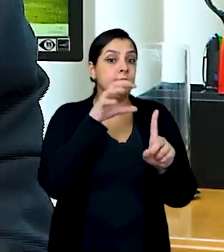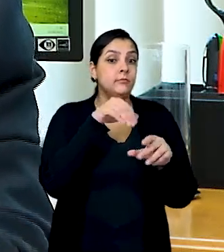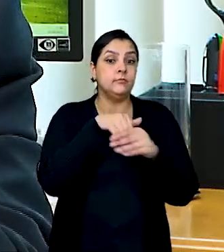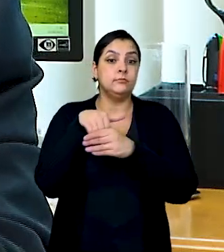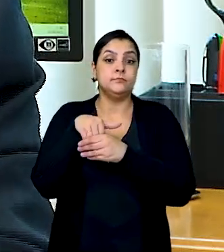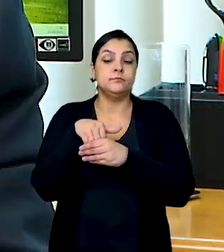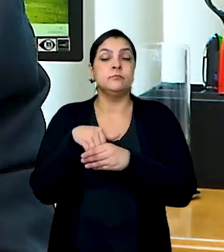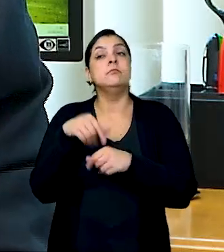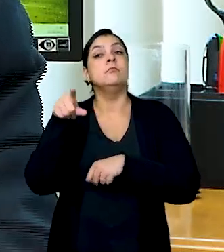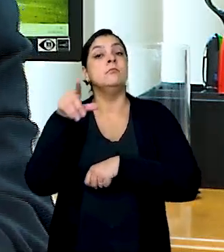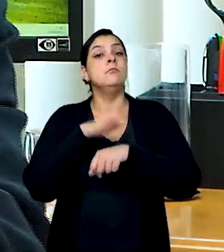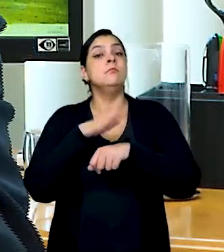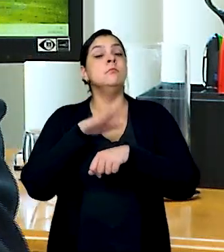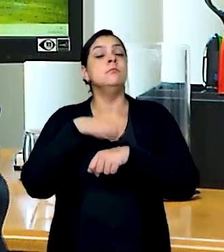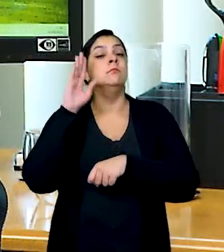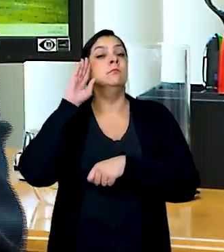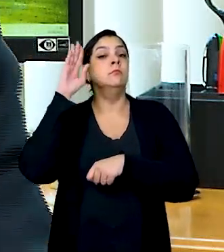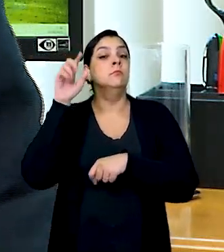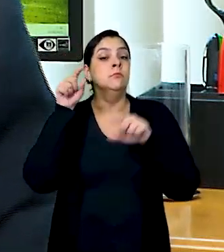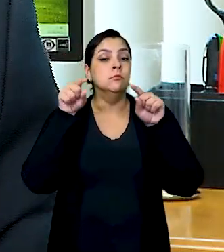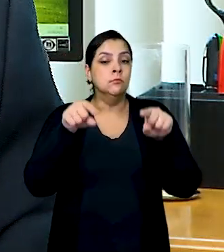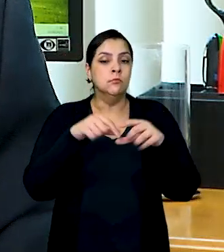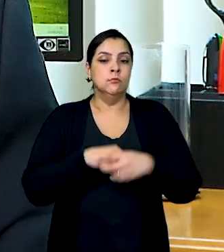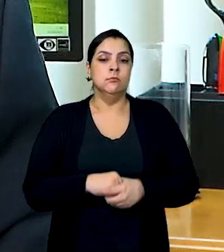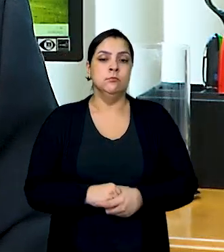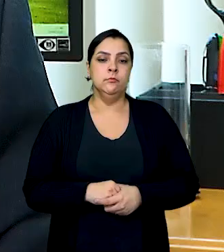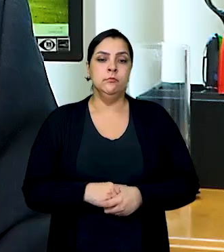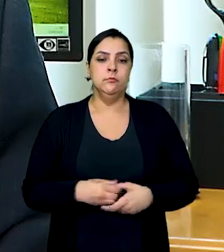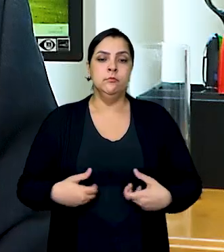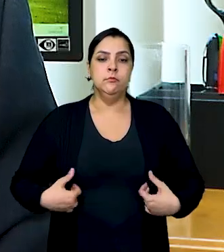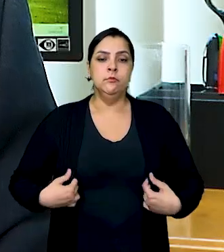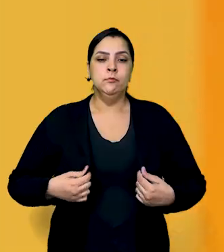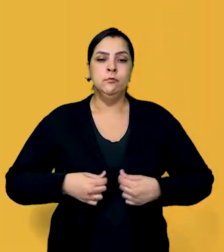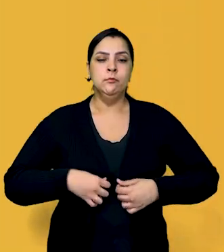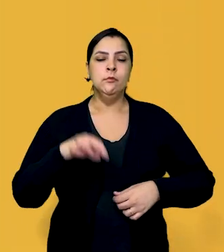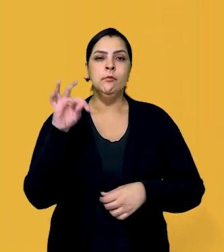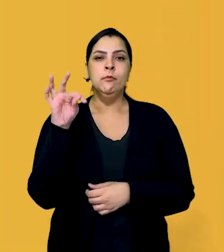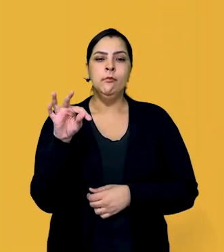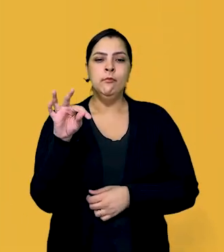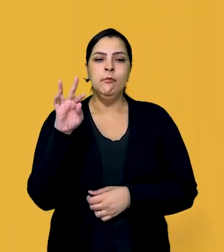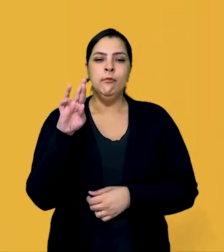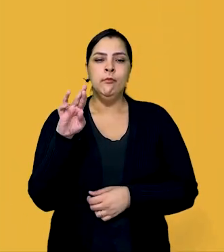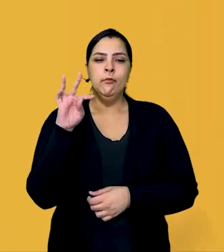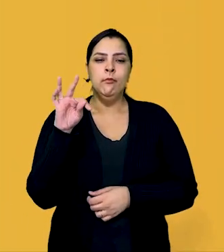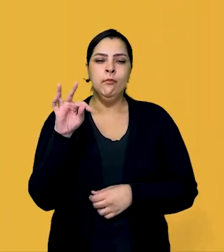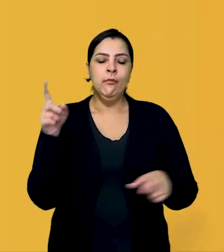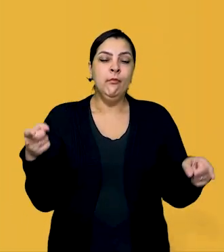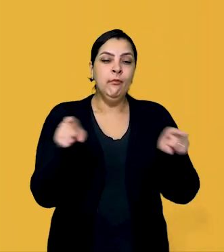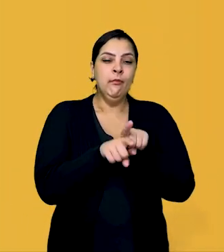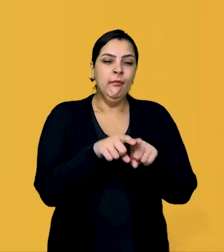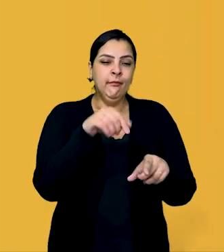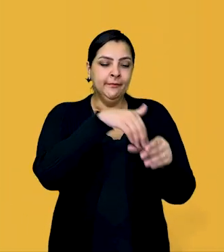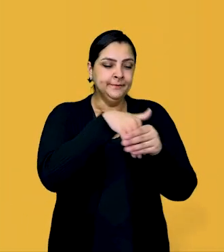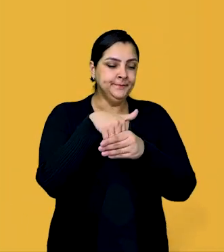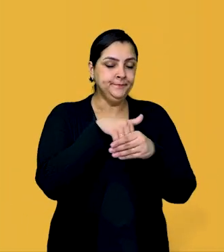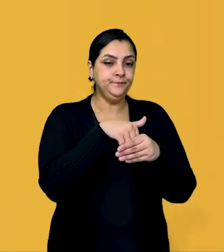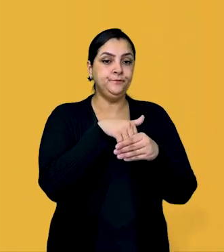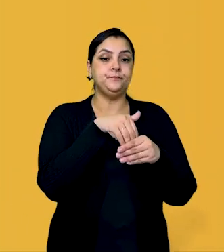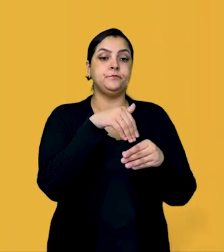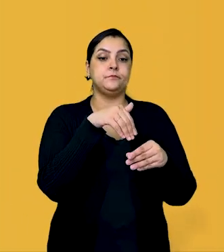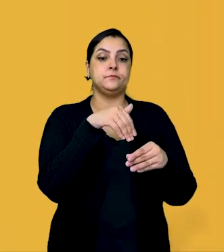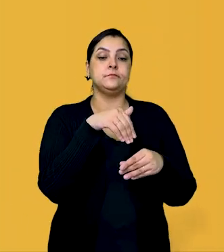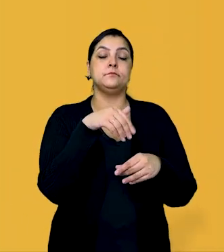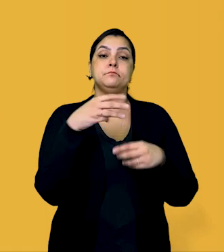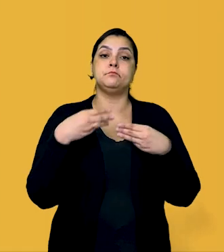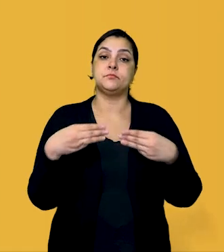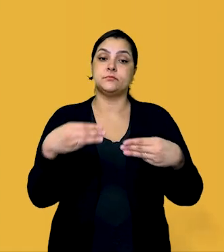eleitoral e tome providências priorizando a tramitação daquele processo. Os tribunais do trabalho, em parceria com a Justiça Eleitoral e